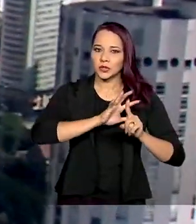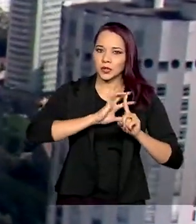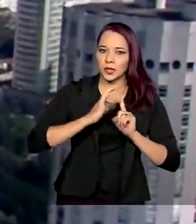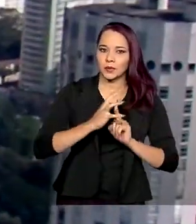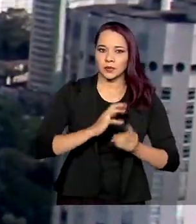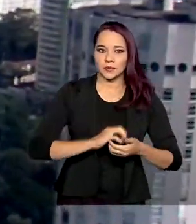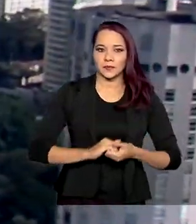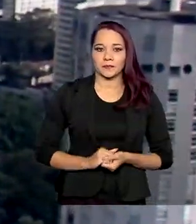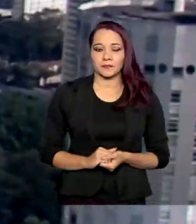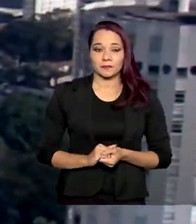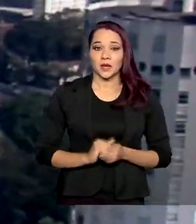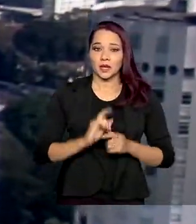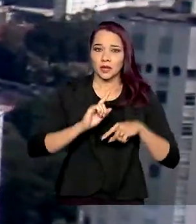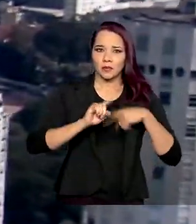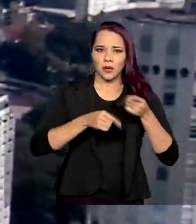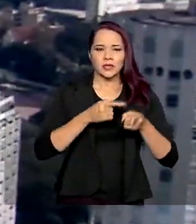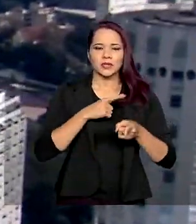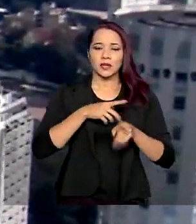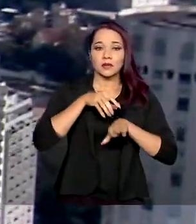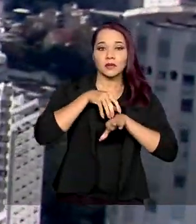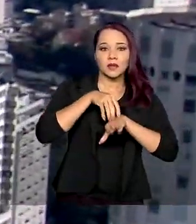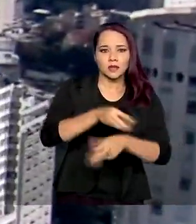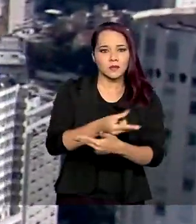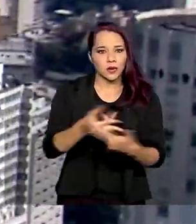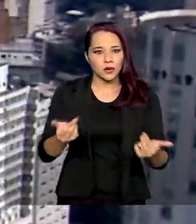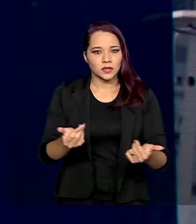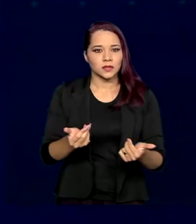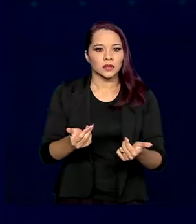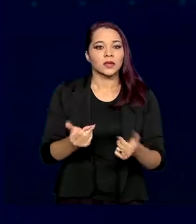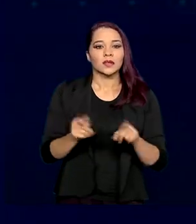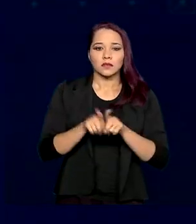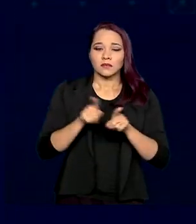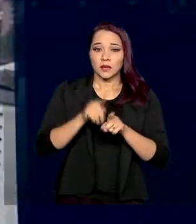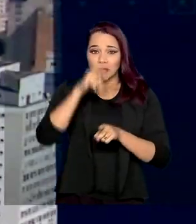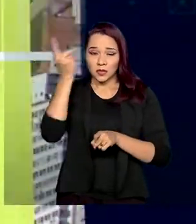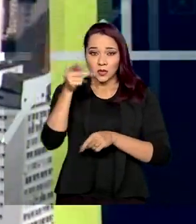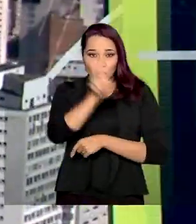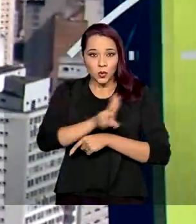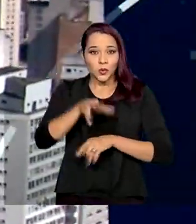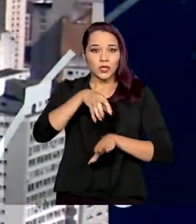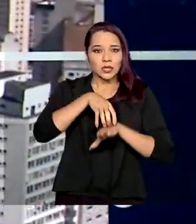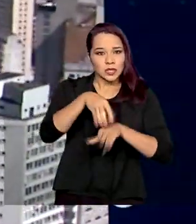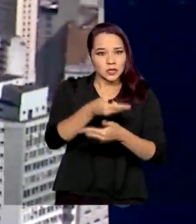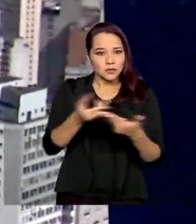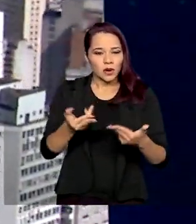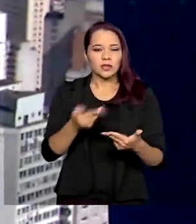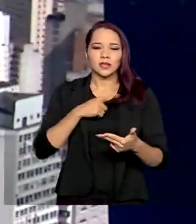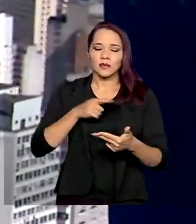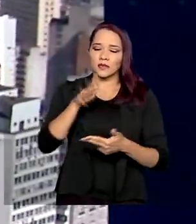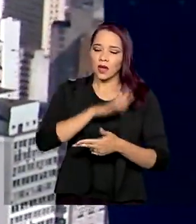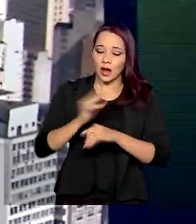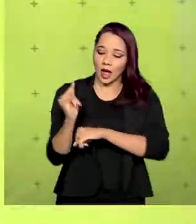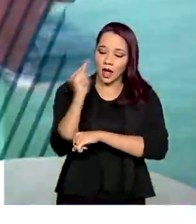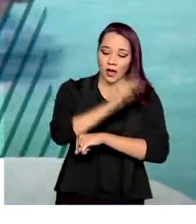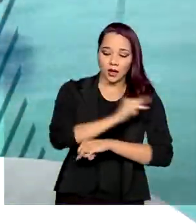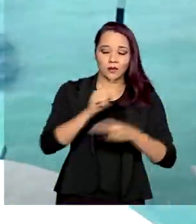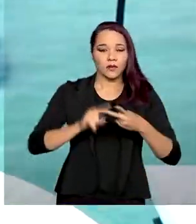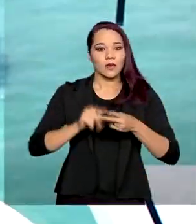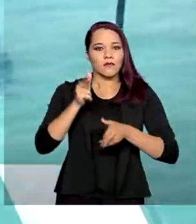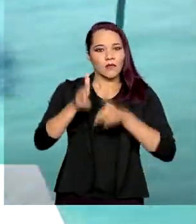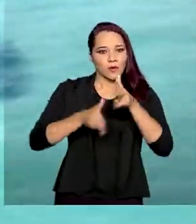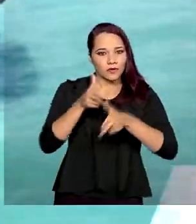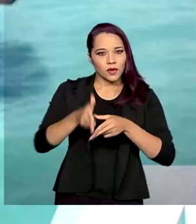social. Na sequência, vem os transportes. O impacto de passageiros foi sentido nos setores aéreo, ferroviário,